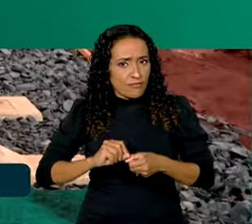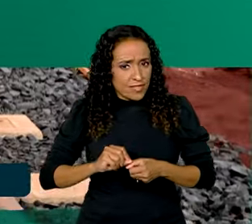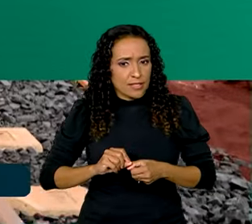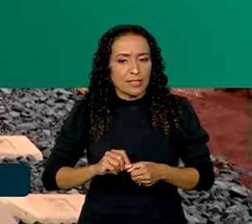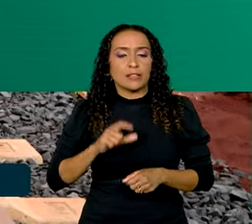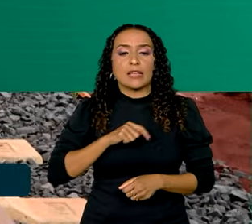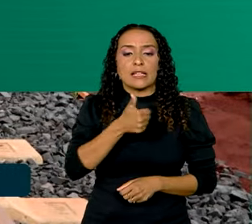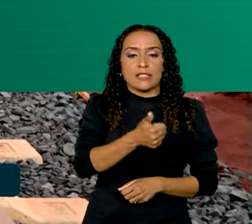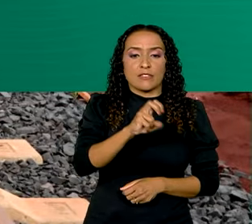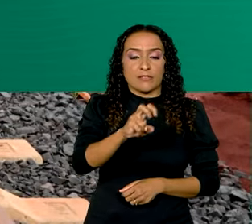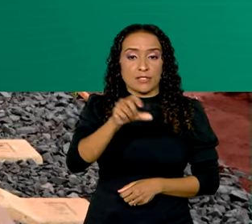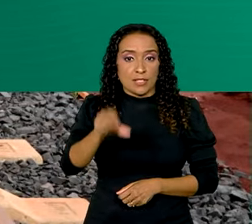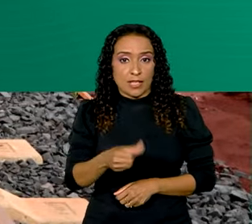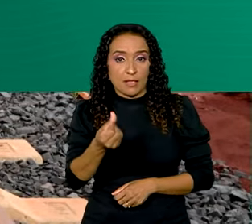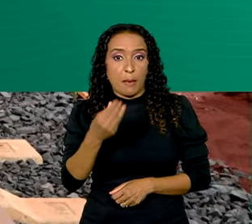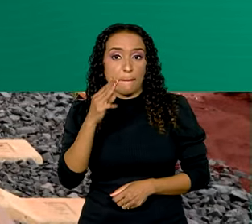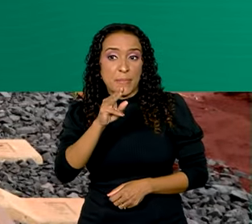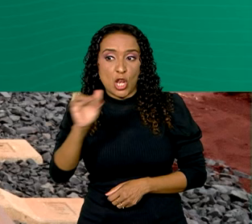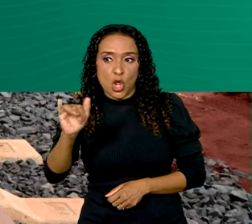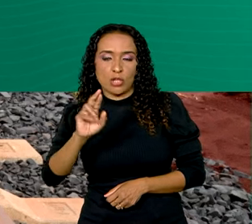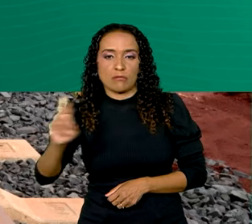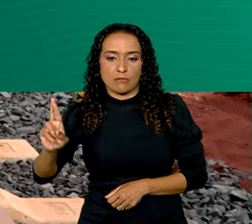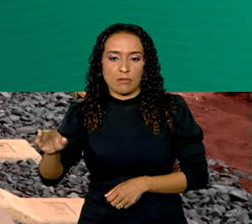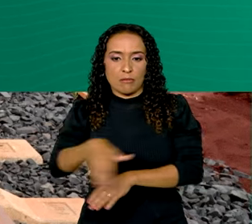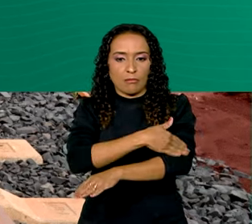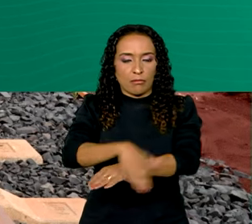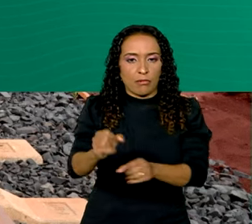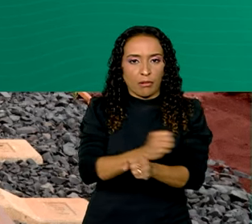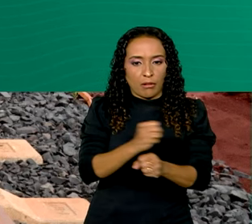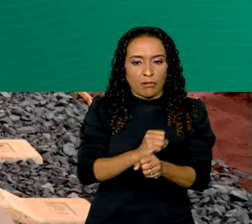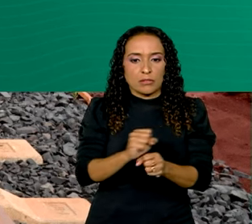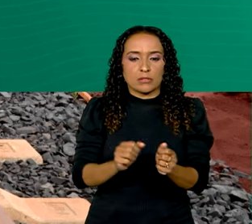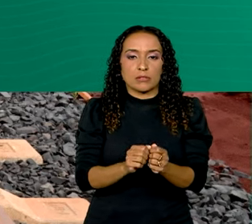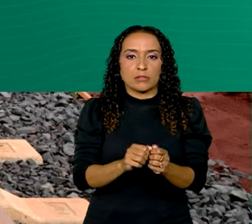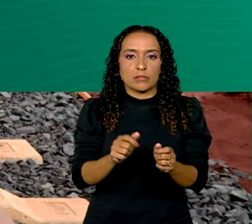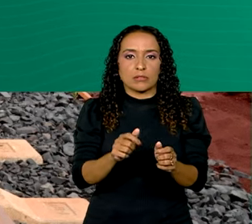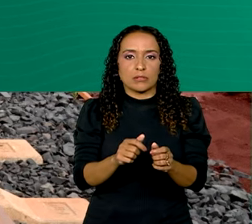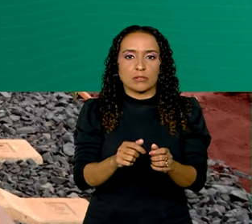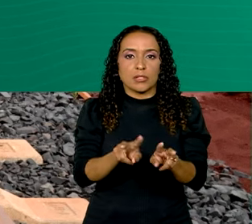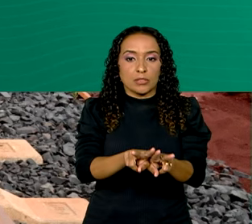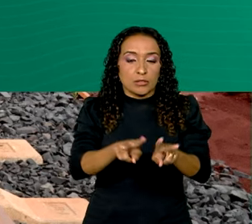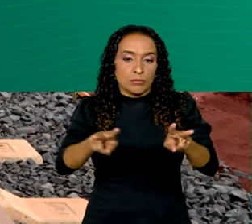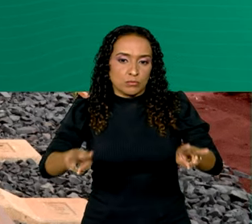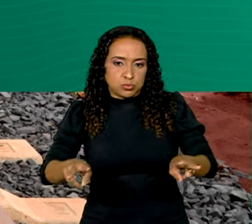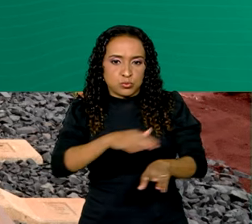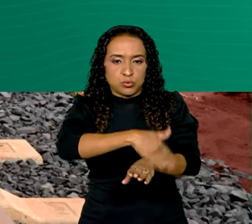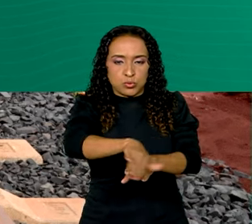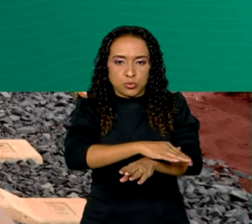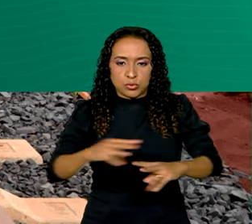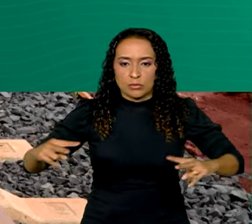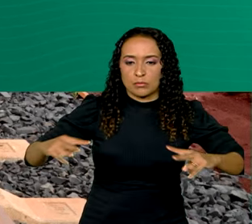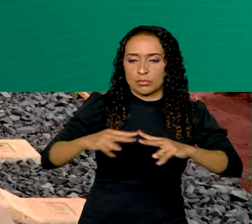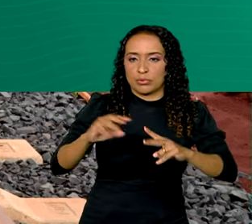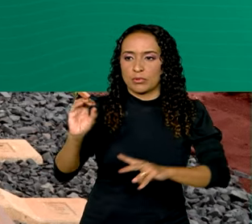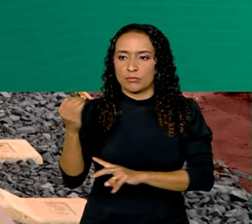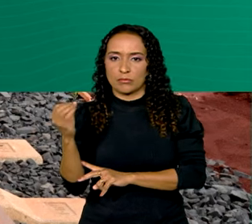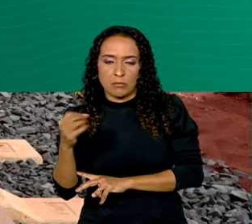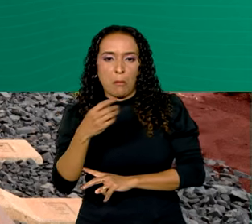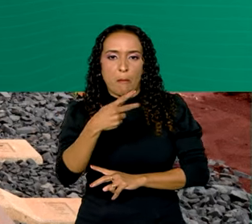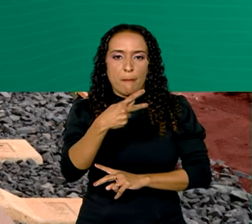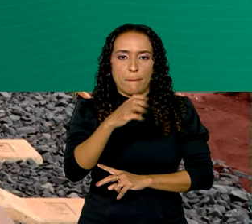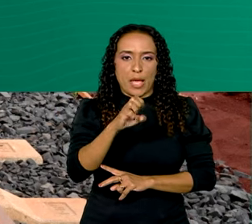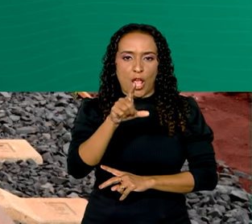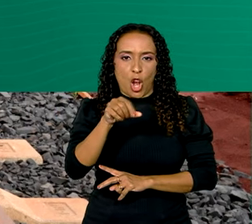15,6 bilhões para obras em rodovias, como a duplicação da BR-116 que liga Porto Alegre a Pelotas,